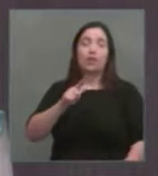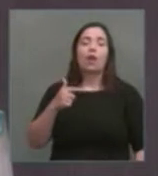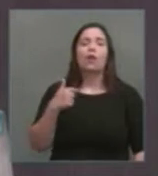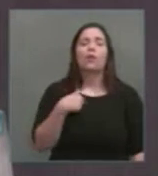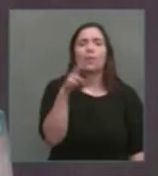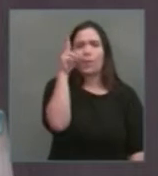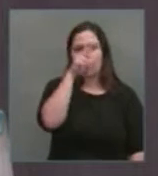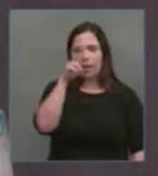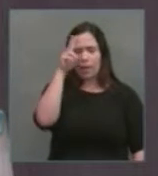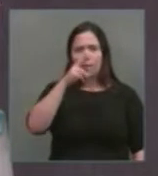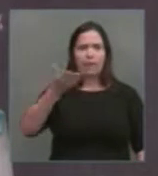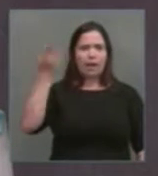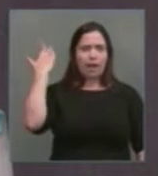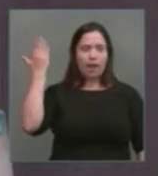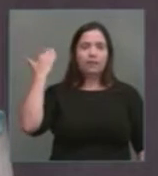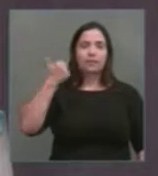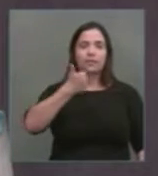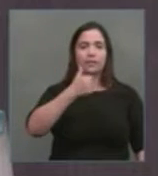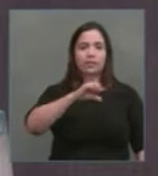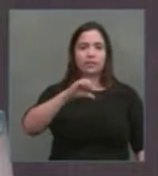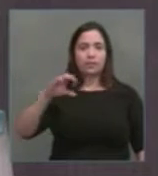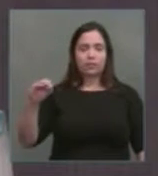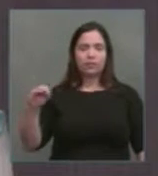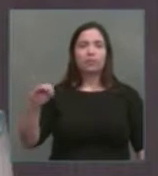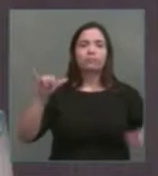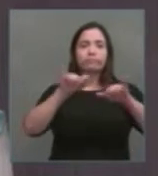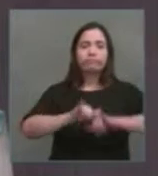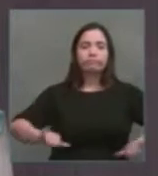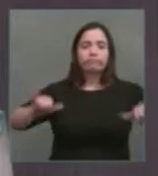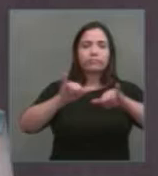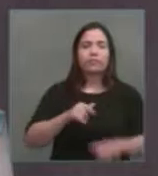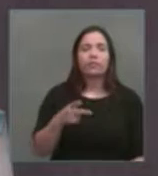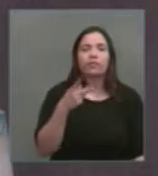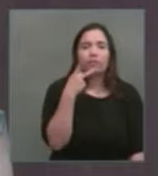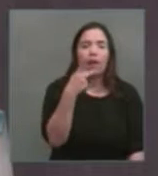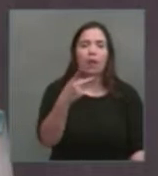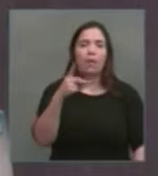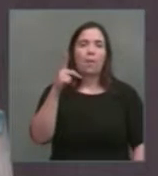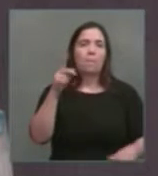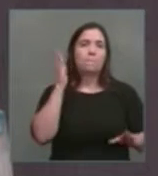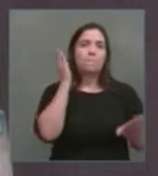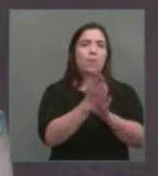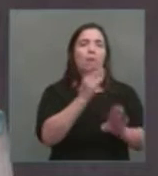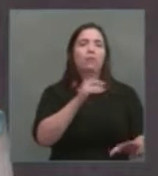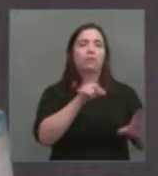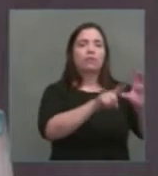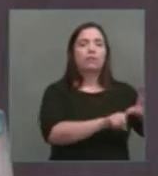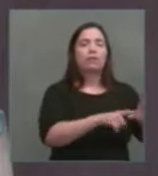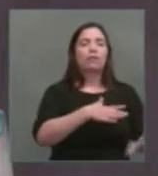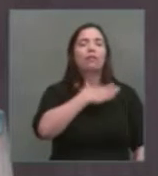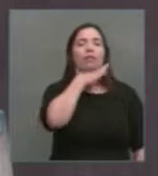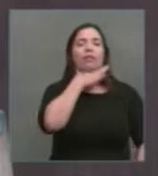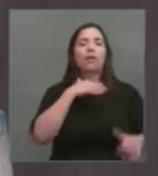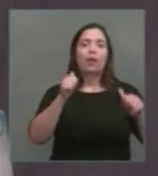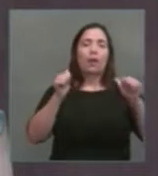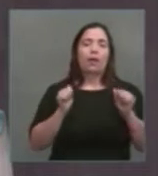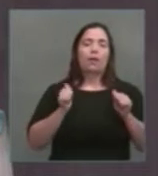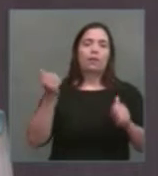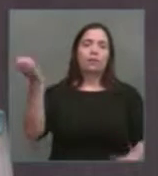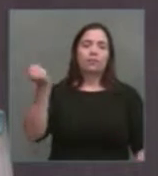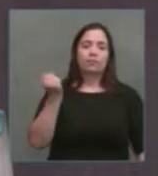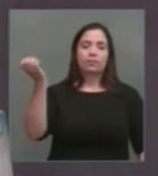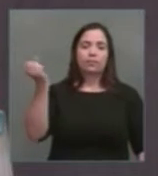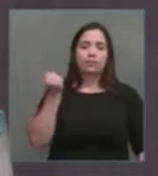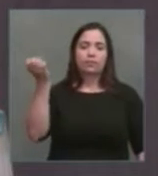das privatizações dos anos 90 era a previdência dos servidores públicos. Ah, vamos vender a Coelci e o BEC porque vai